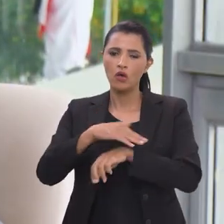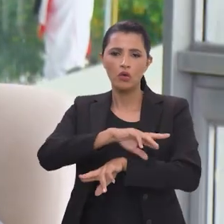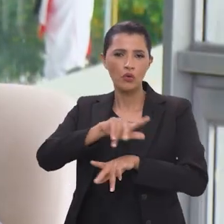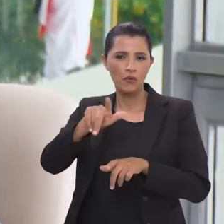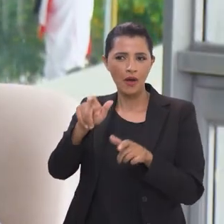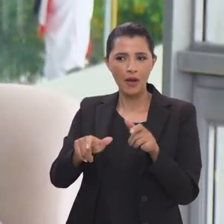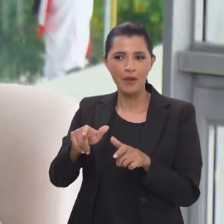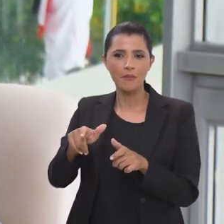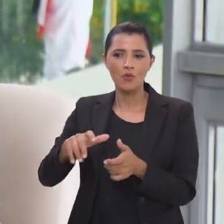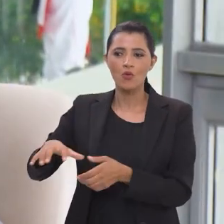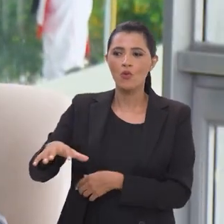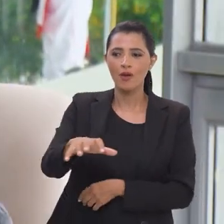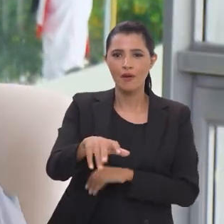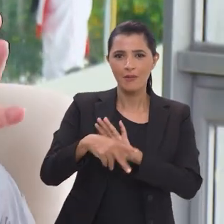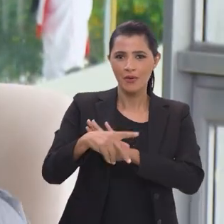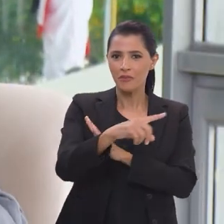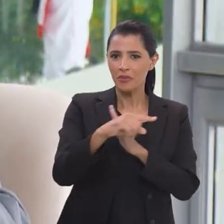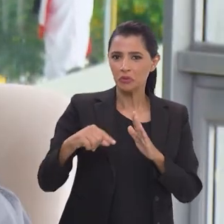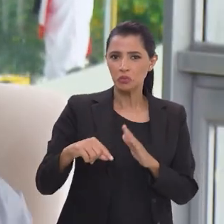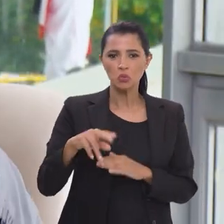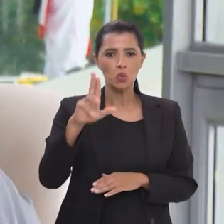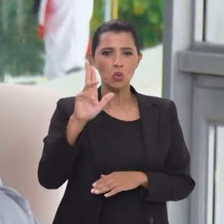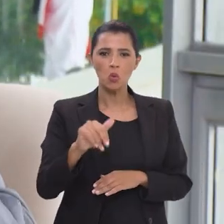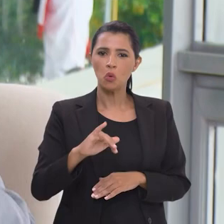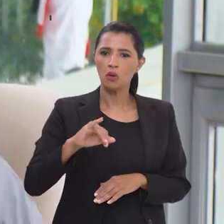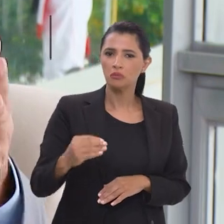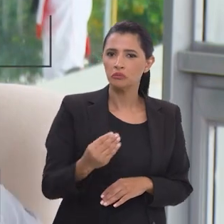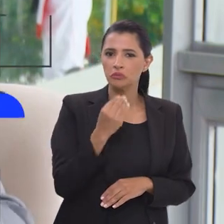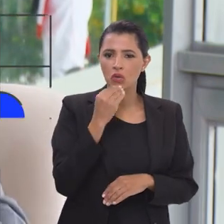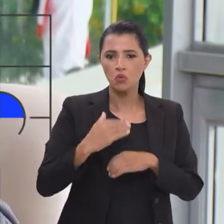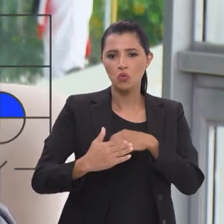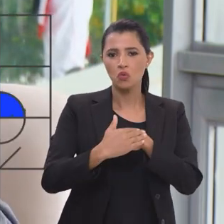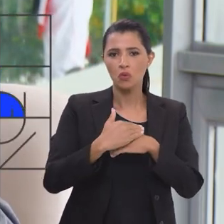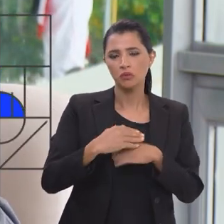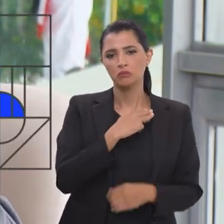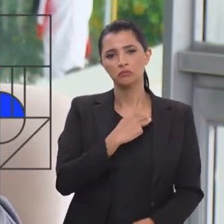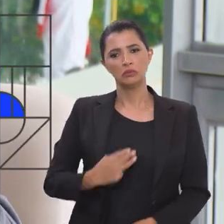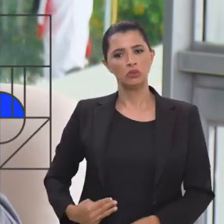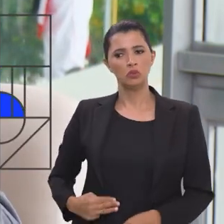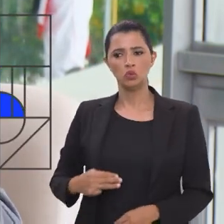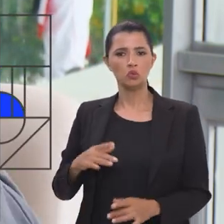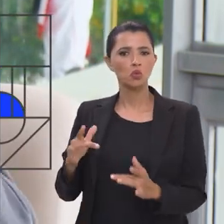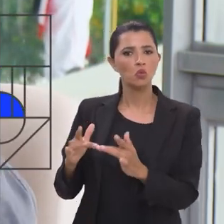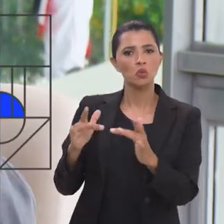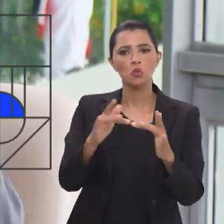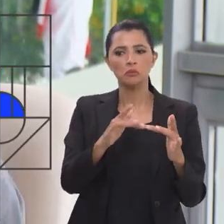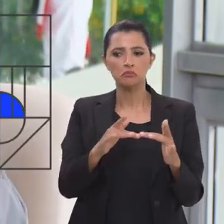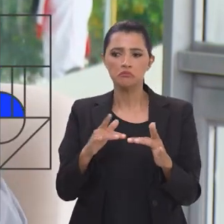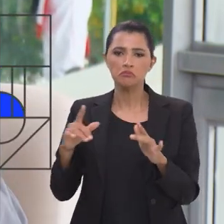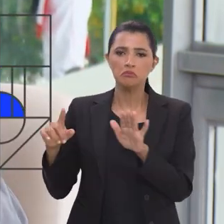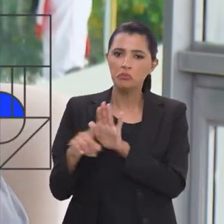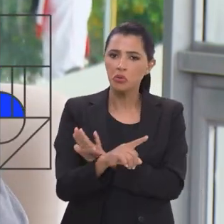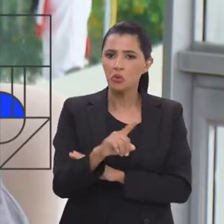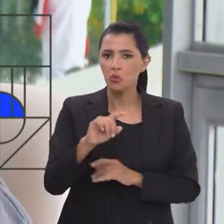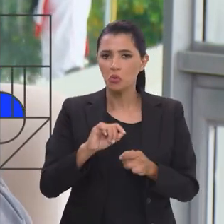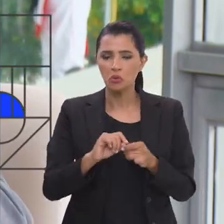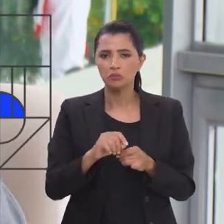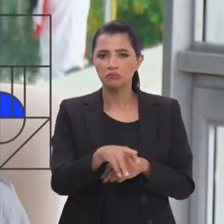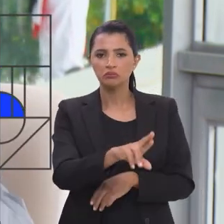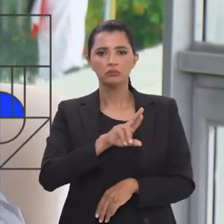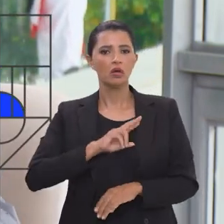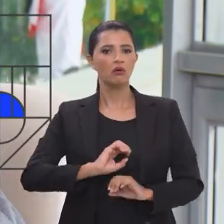muitos setoristas do Planalto que nunca tiveram a oportunidade de conversar com o ministro, qualquer pergunta que era feita